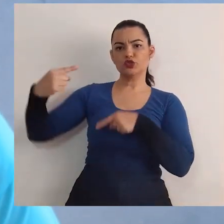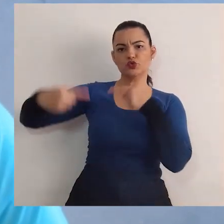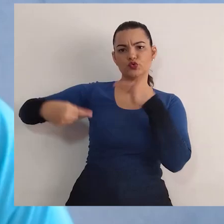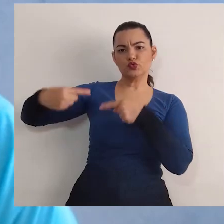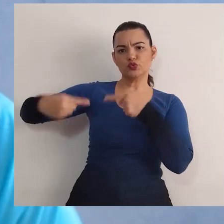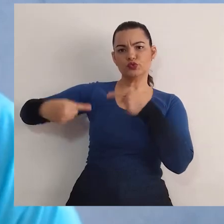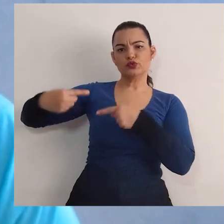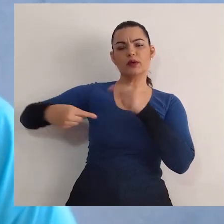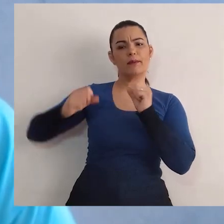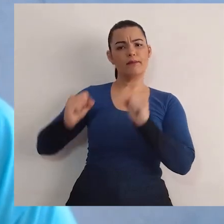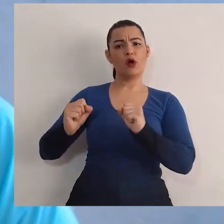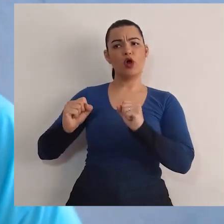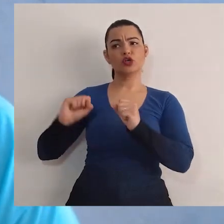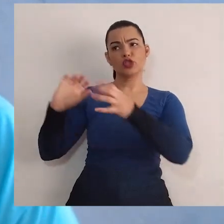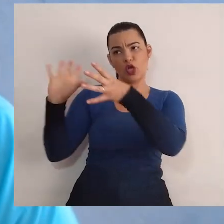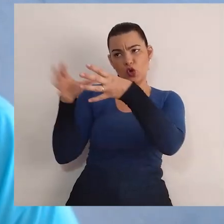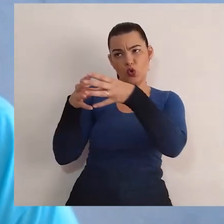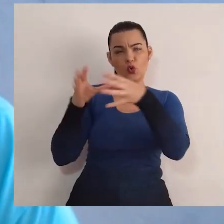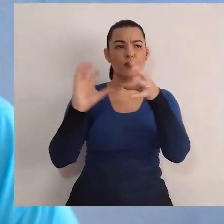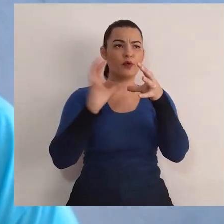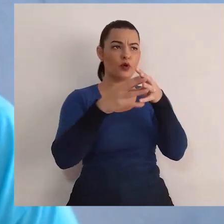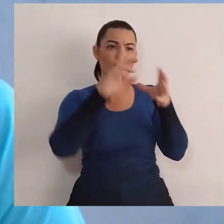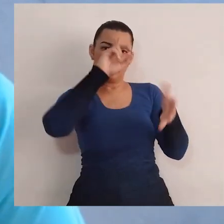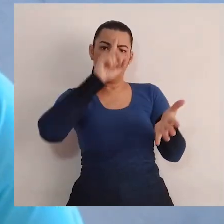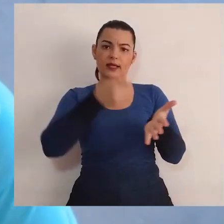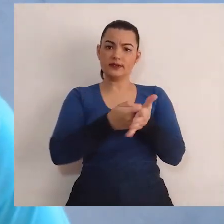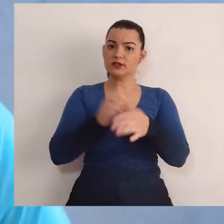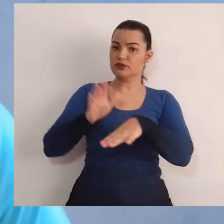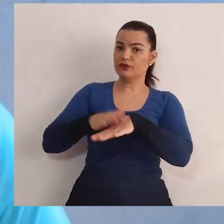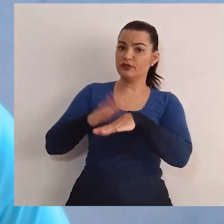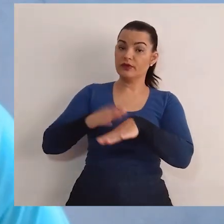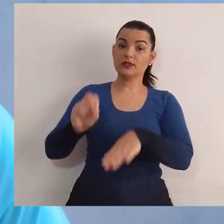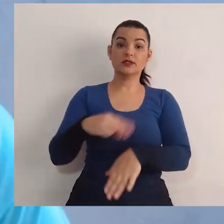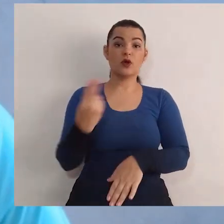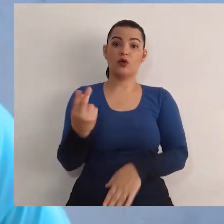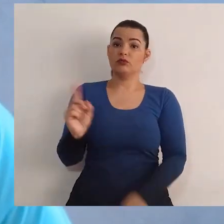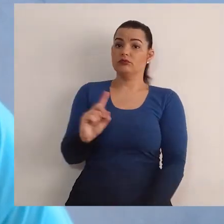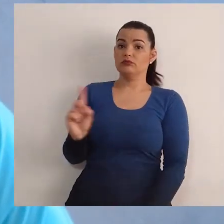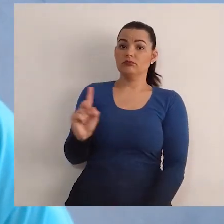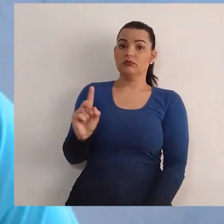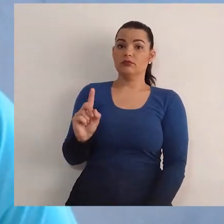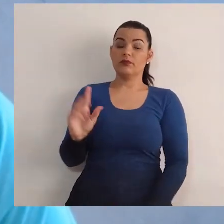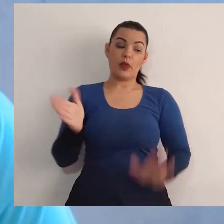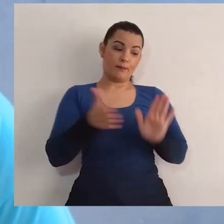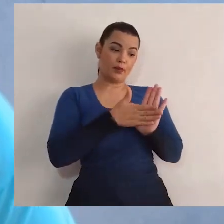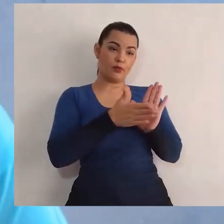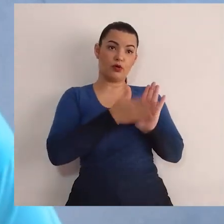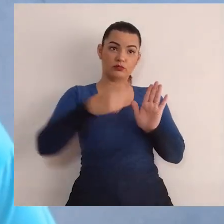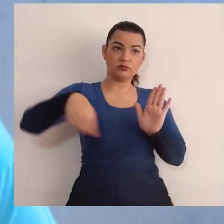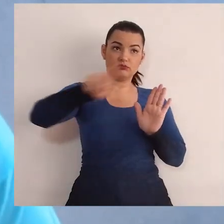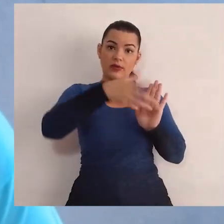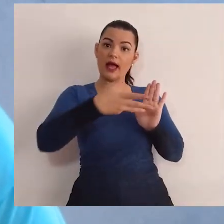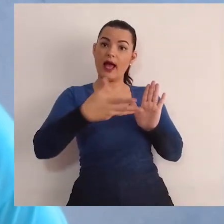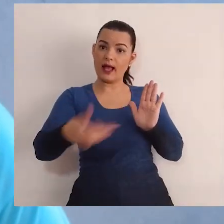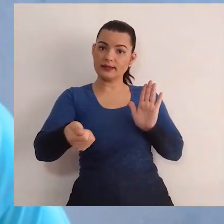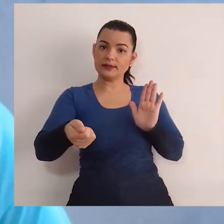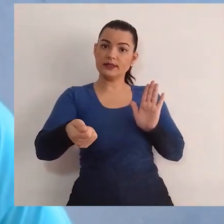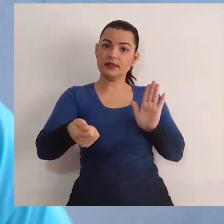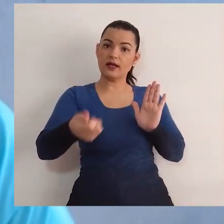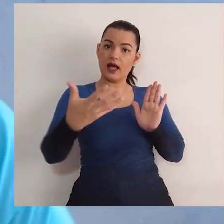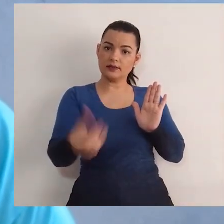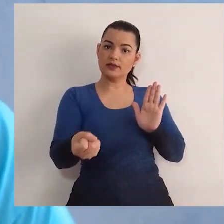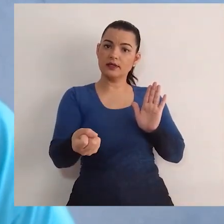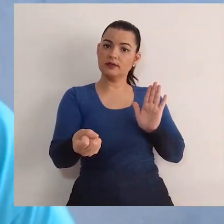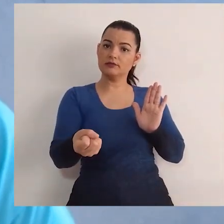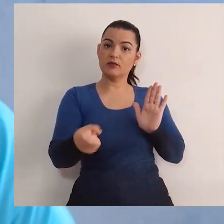coletivamente serem realizadas ou não. Ser uma proposta aceita